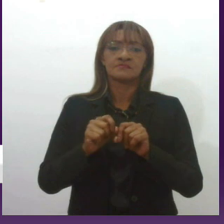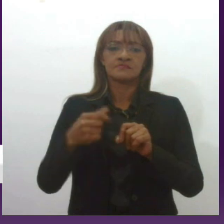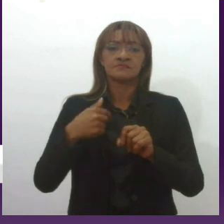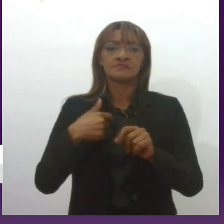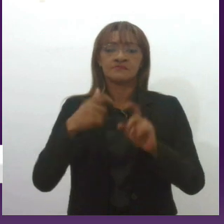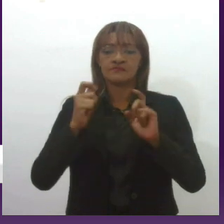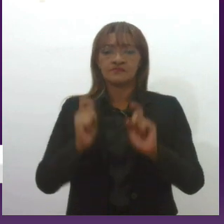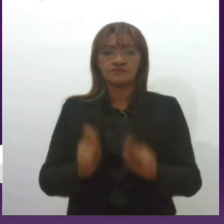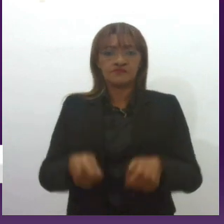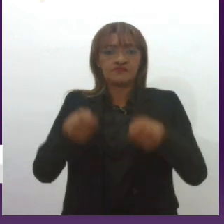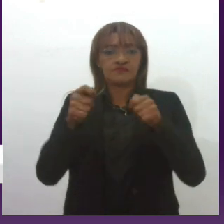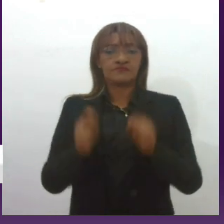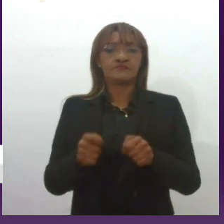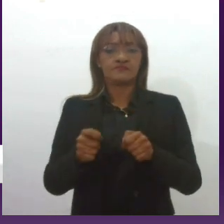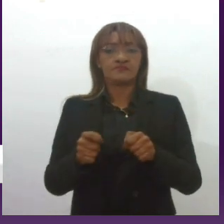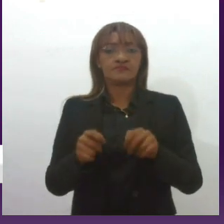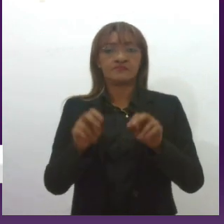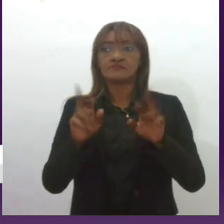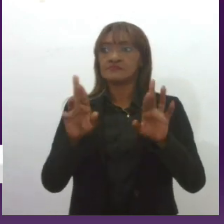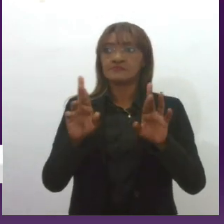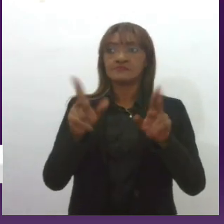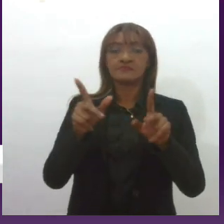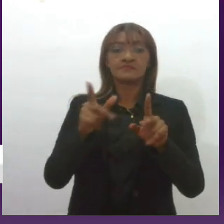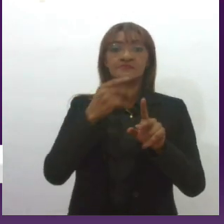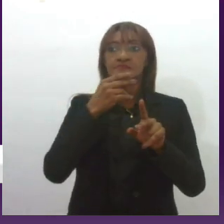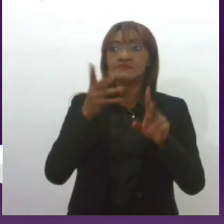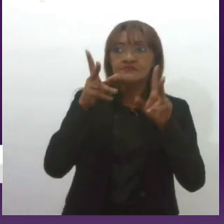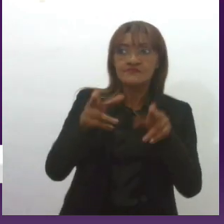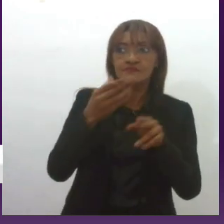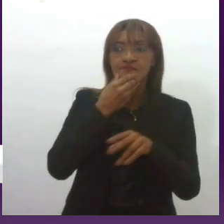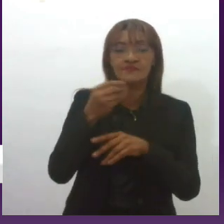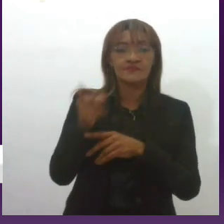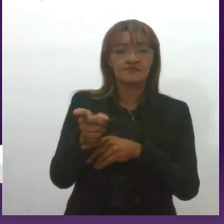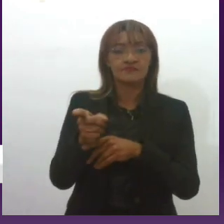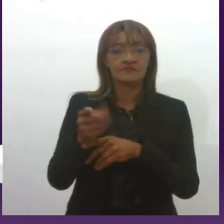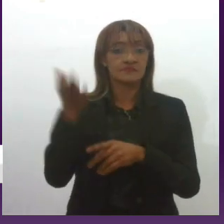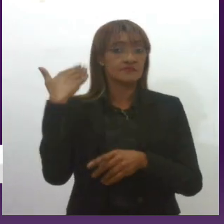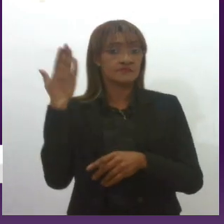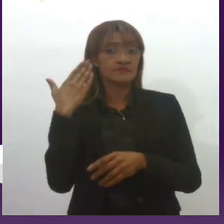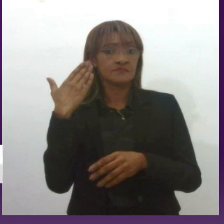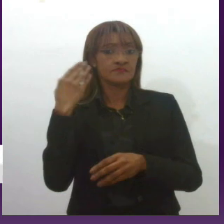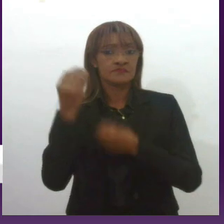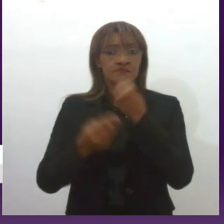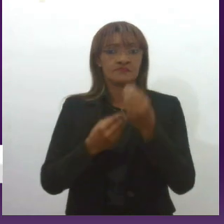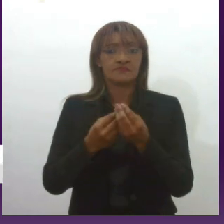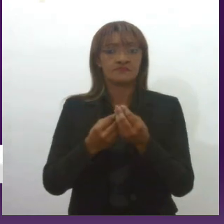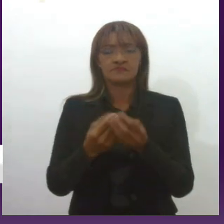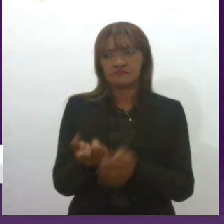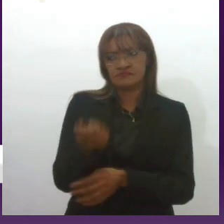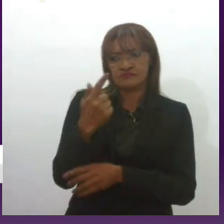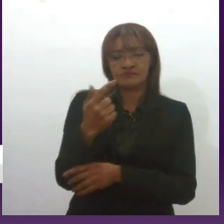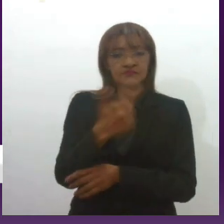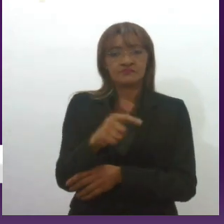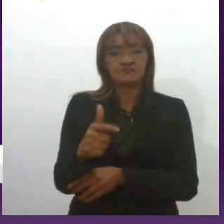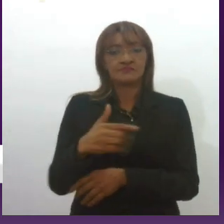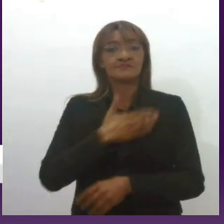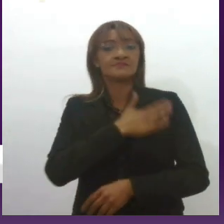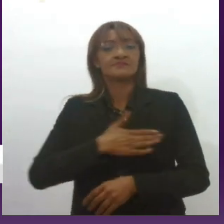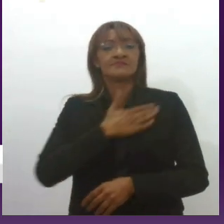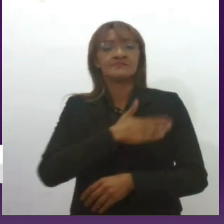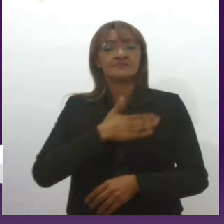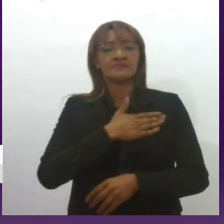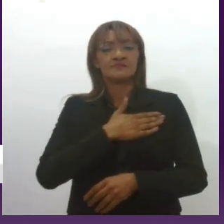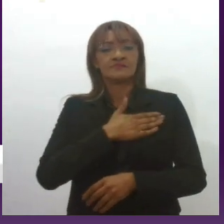vamos dizer assim, aos homens, e isso causava na época, por incrível que pareça, não causava estranheza. Eles gostavam daquilo na